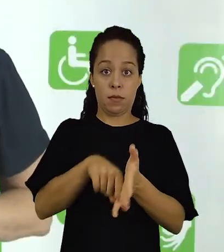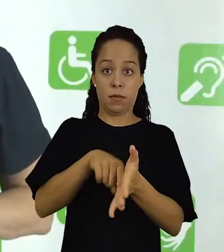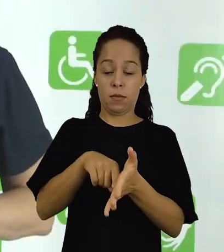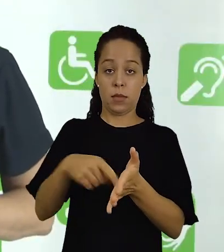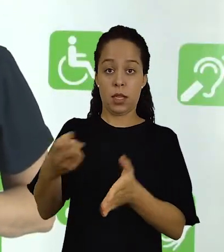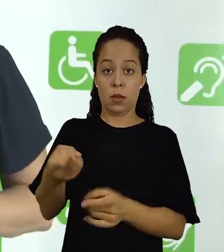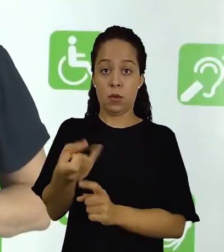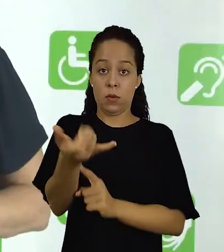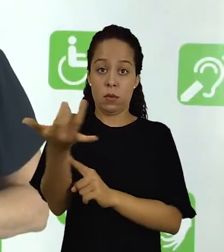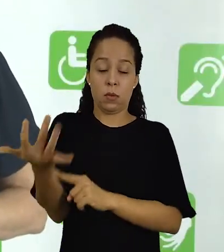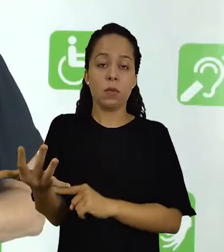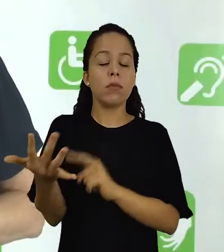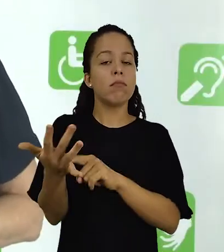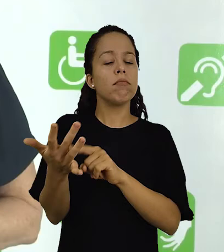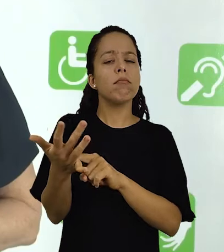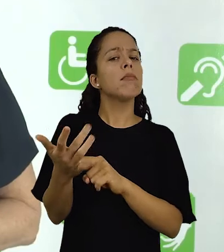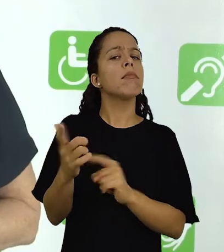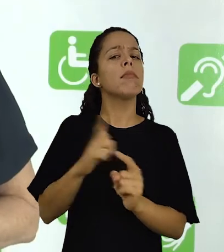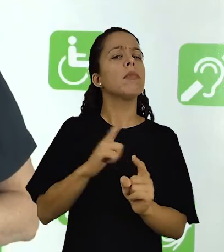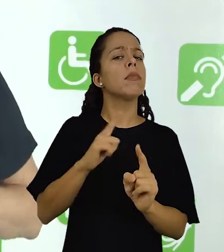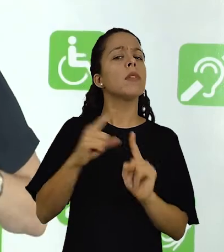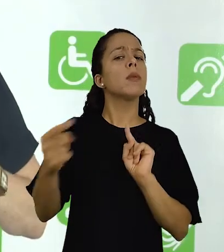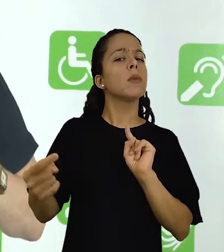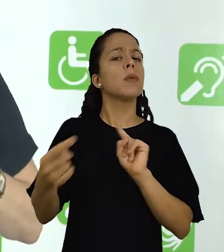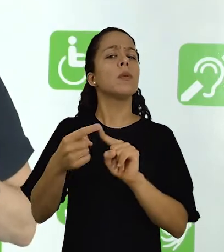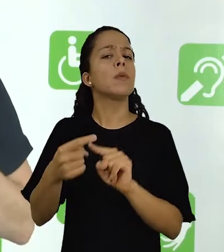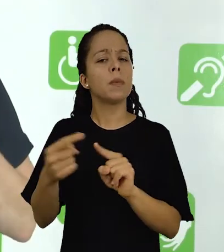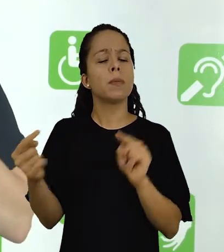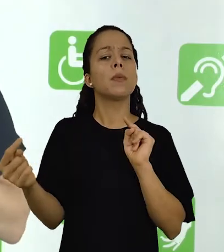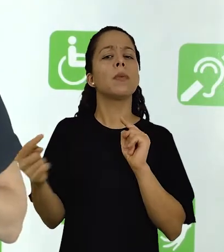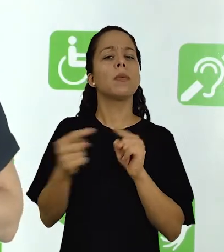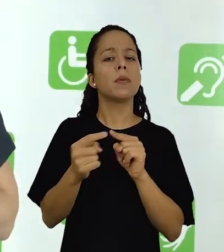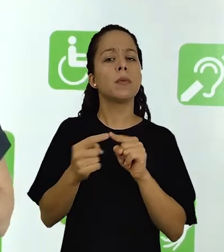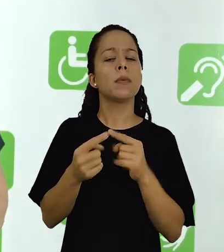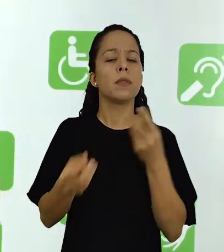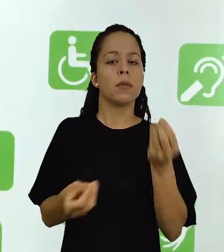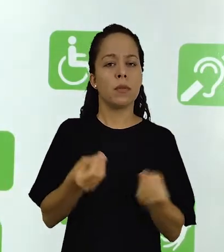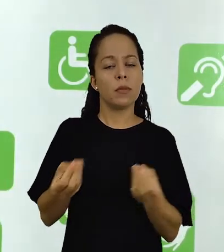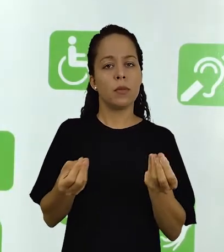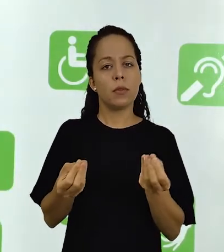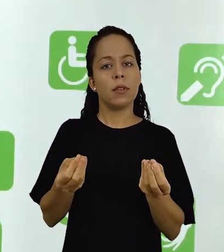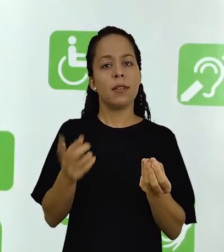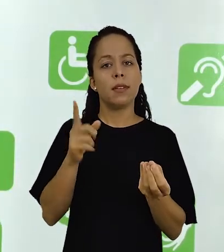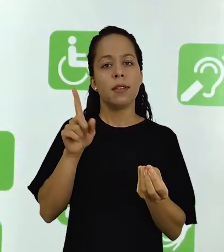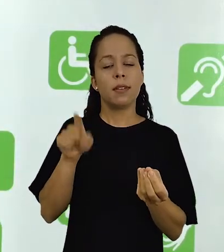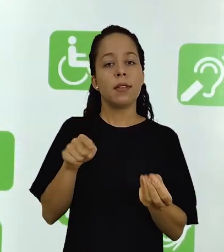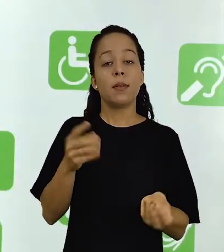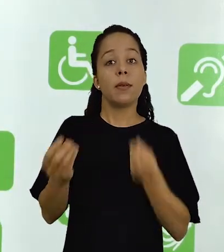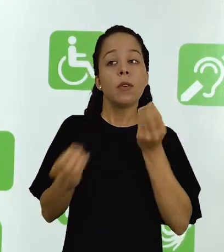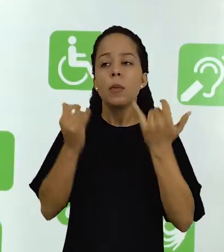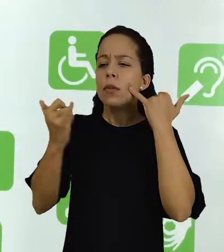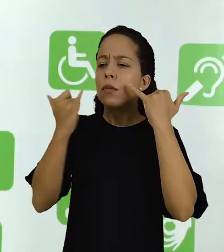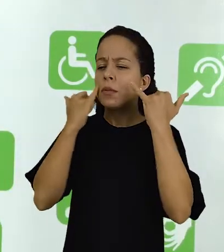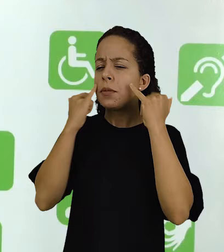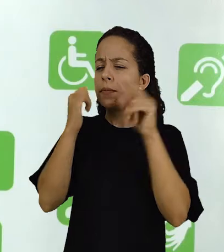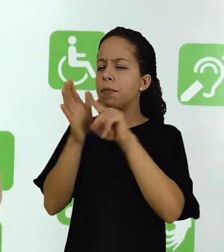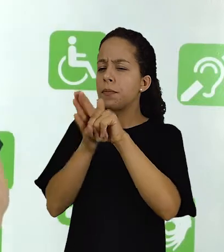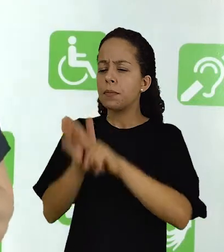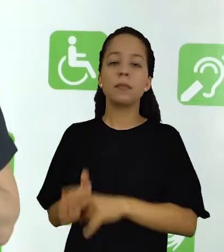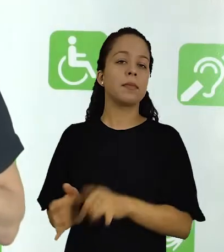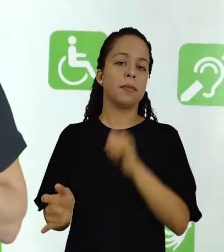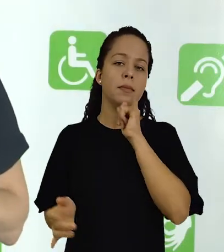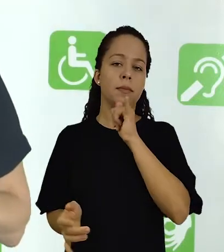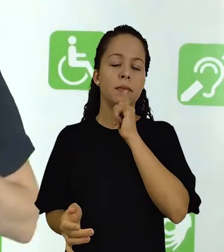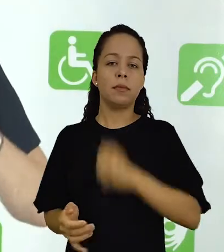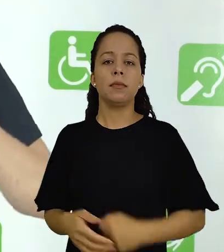A pesquisa quantitativa, ela está mais relacionada, está mais ligada ao levantamento